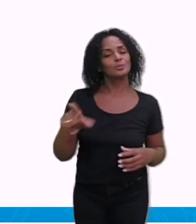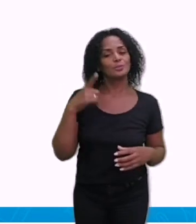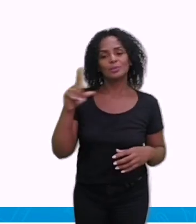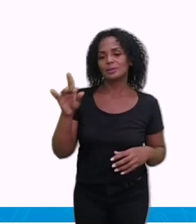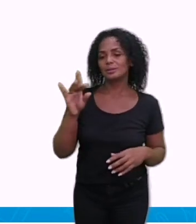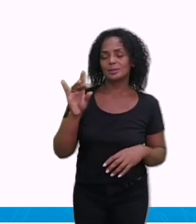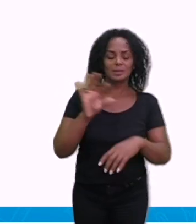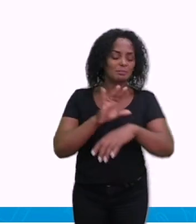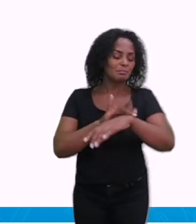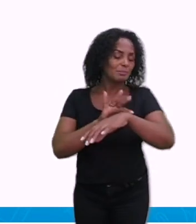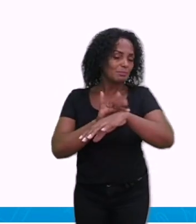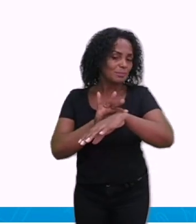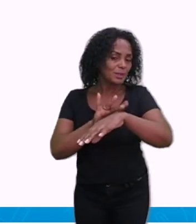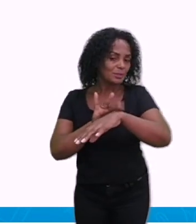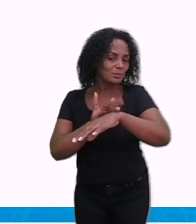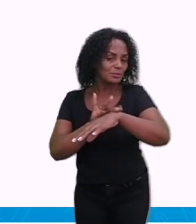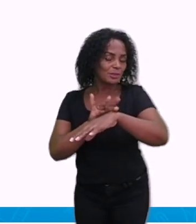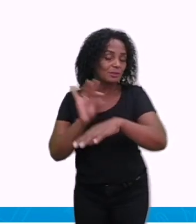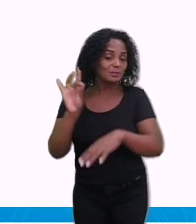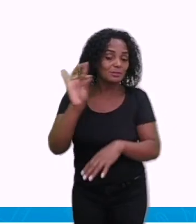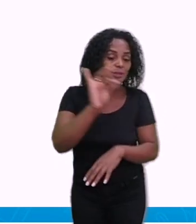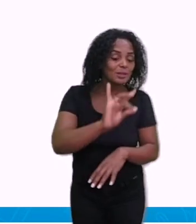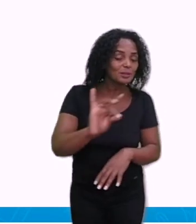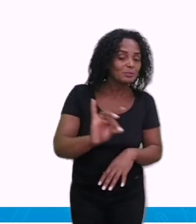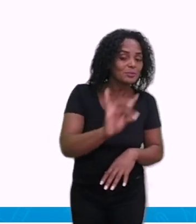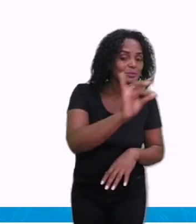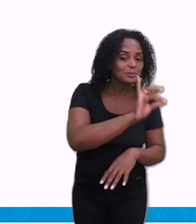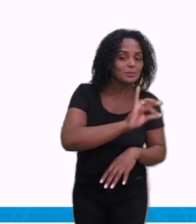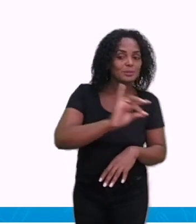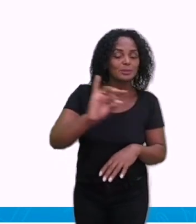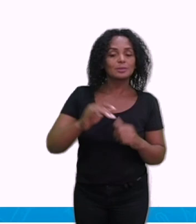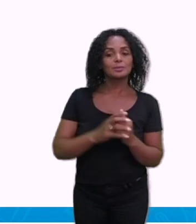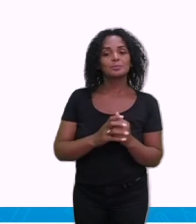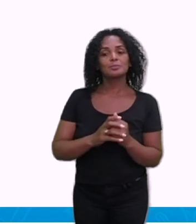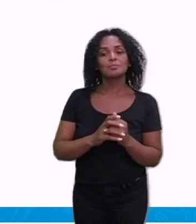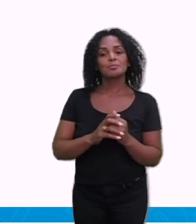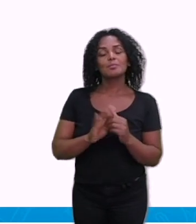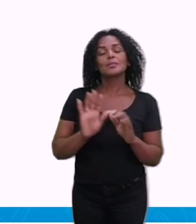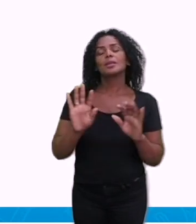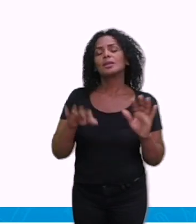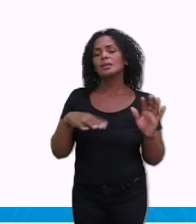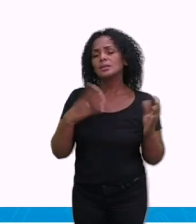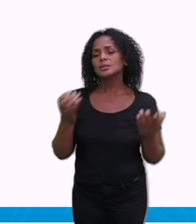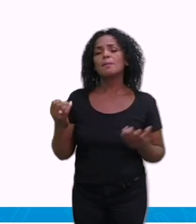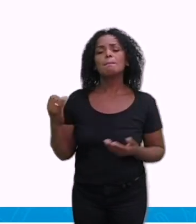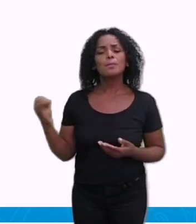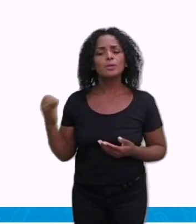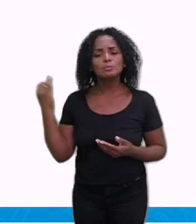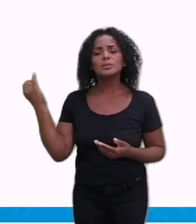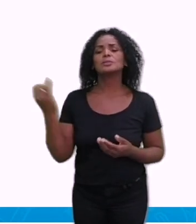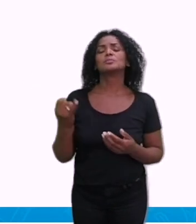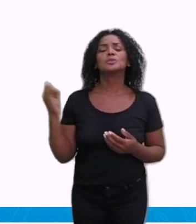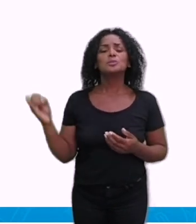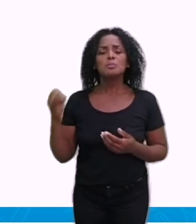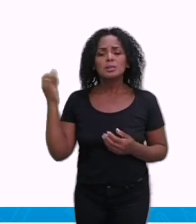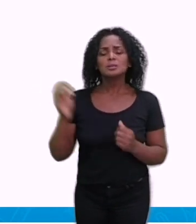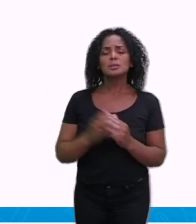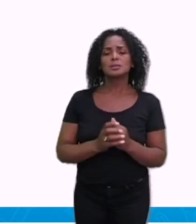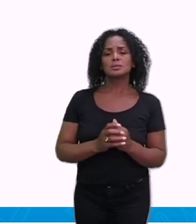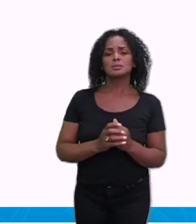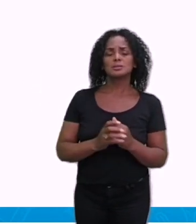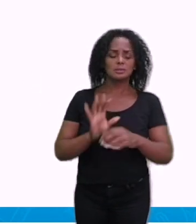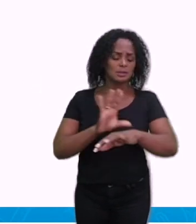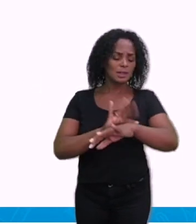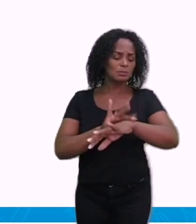mais dengue. A doença vai ser eliminada, tá bom? E esse é um assunto assim muito sério. Por quê?